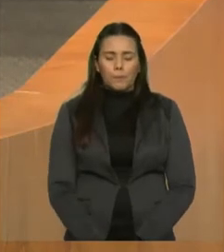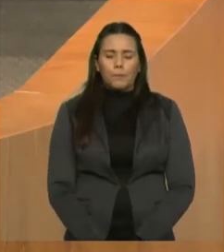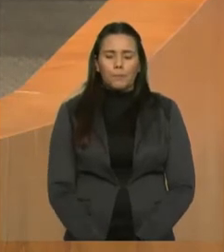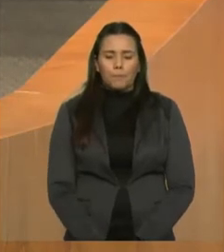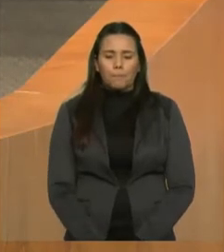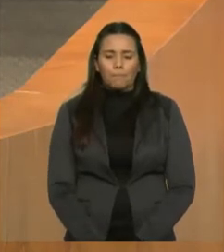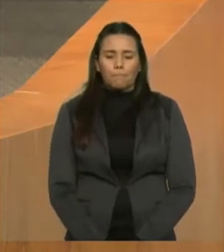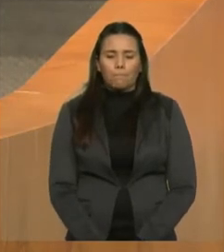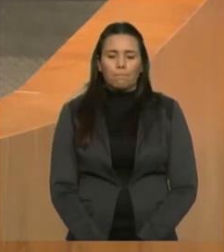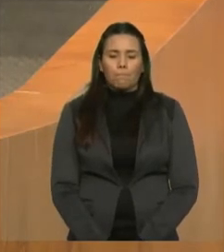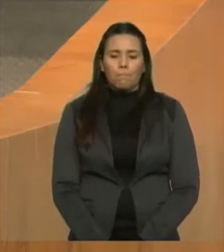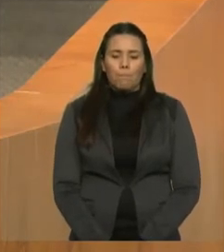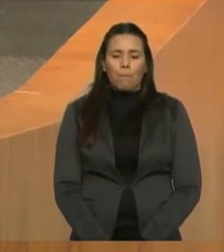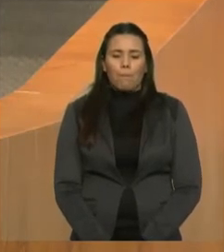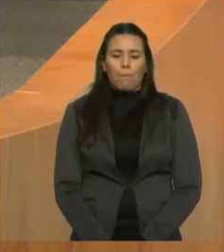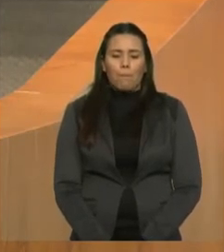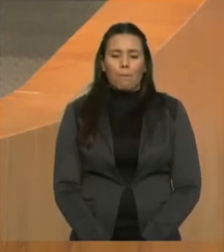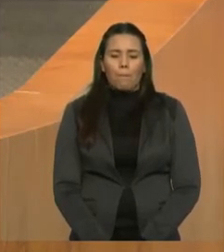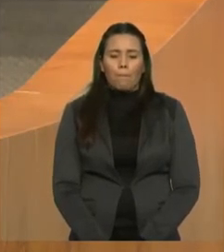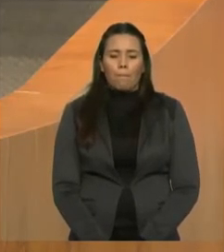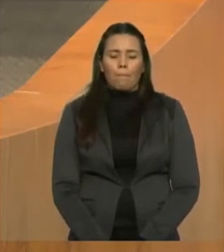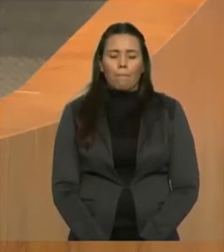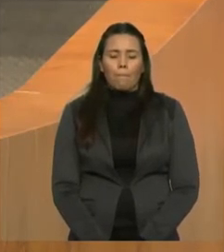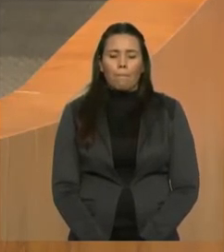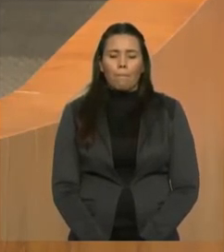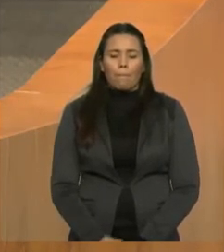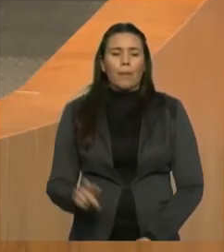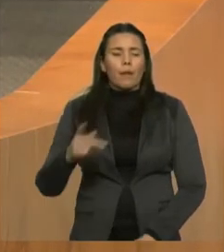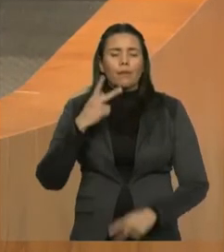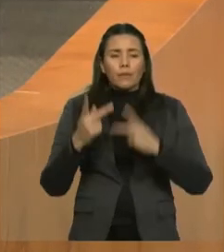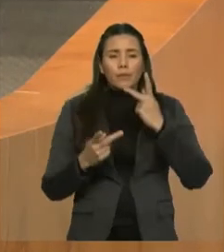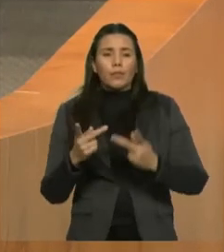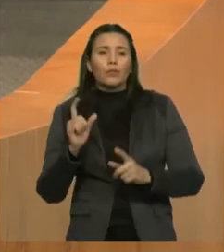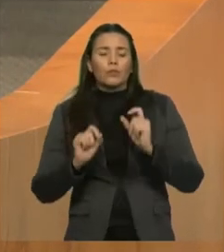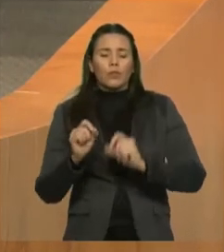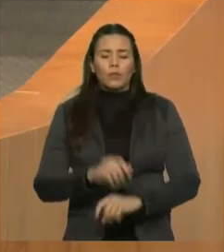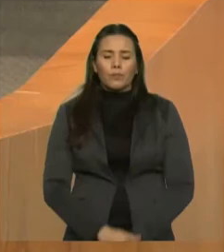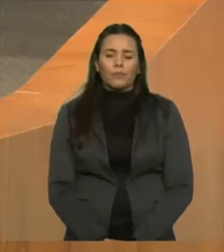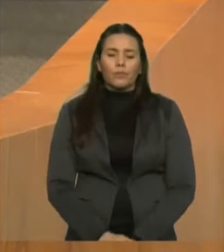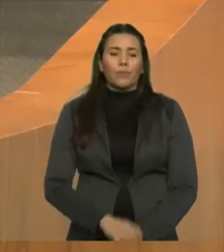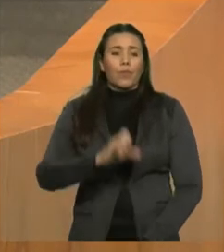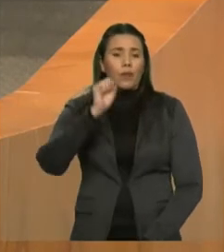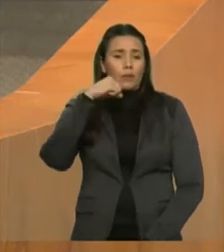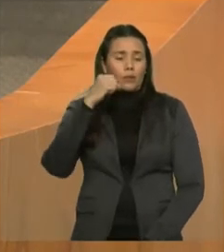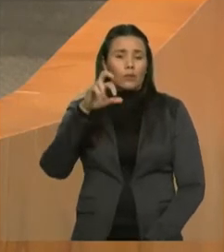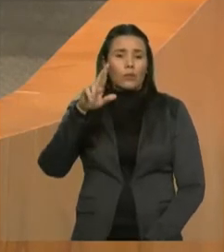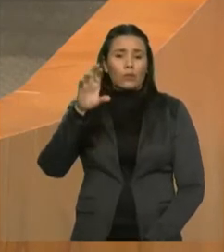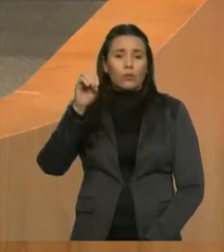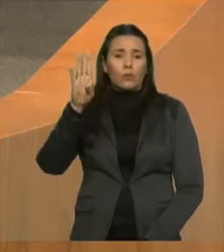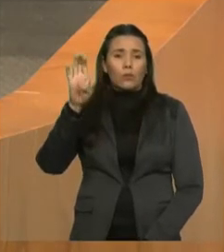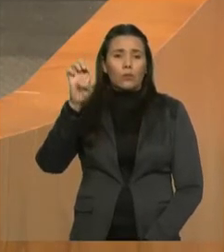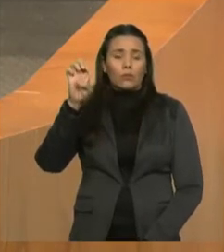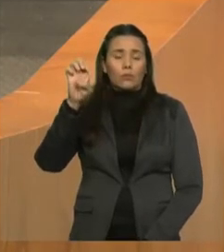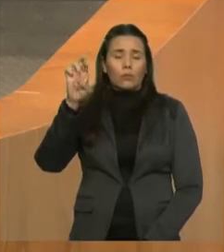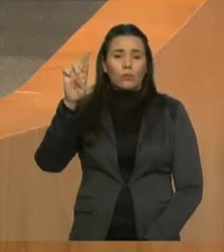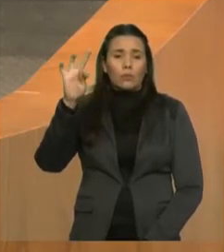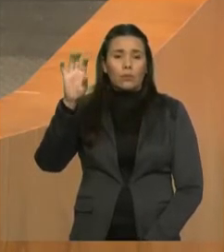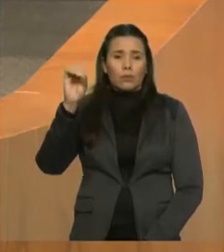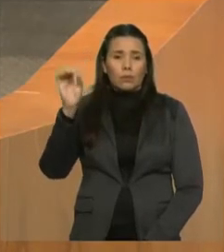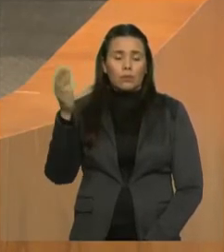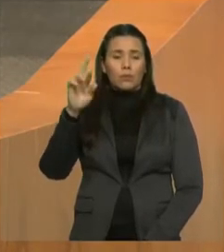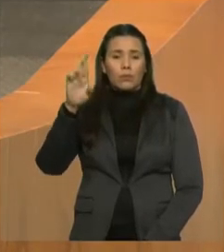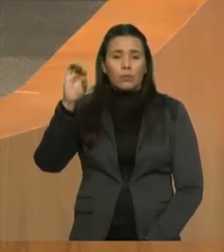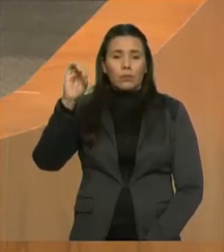externado o Estado do Maranhão, por meio do senador Roberto Rocha, senador da República, senador Roberto Rocha,